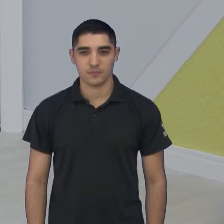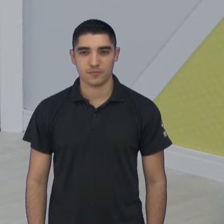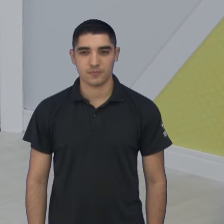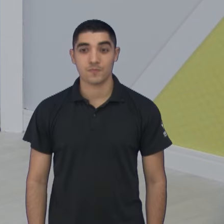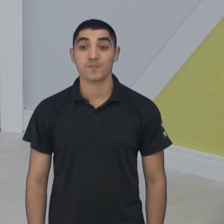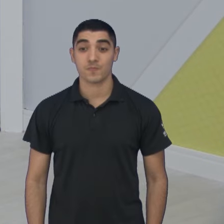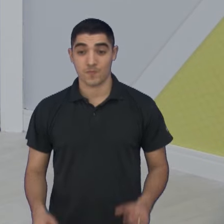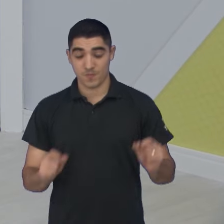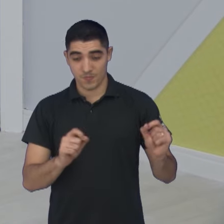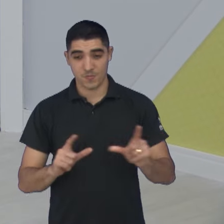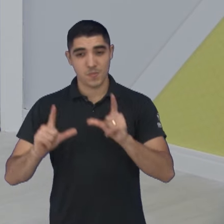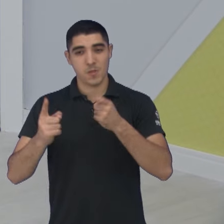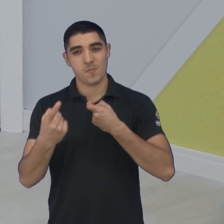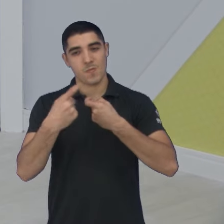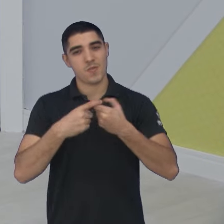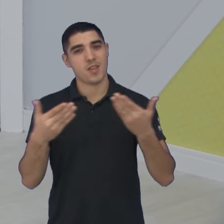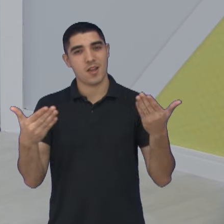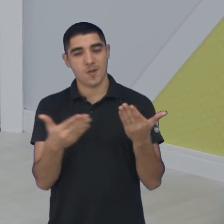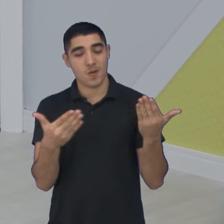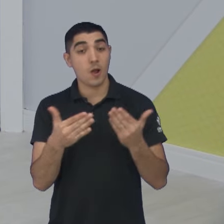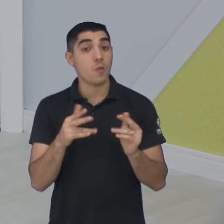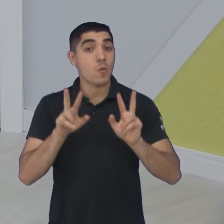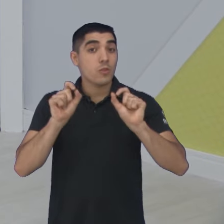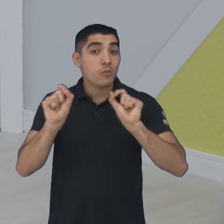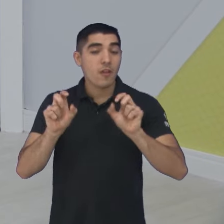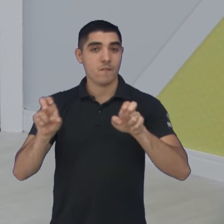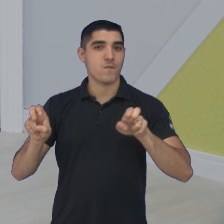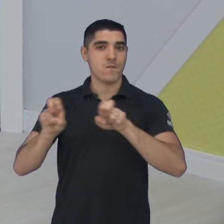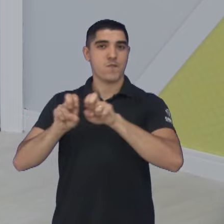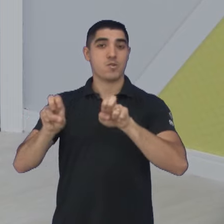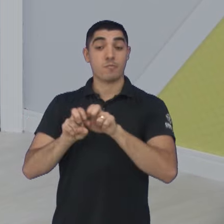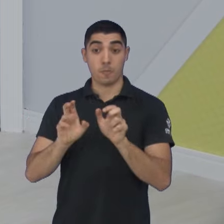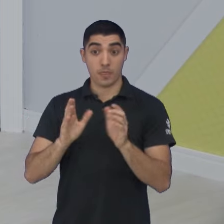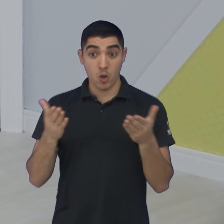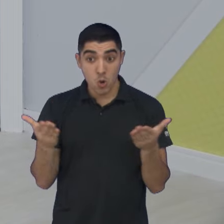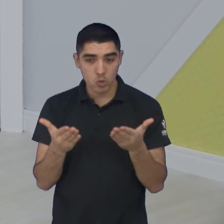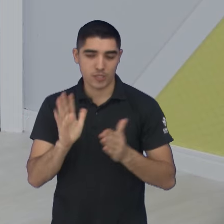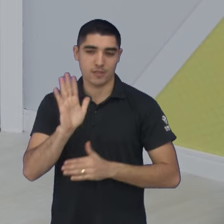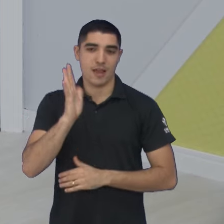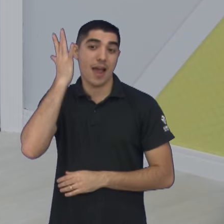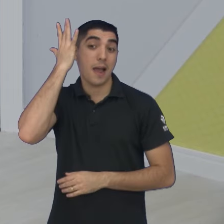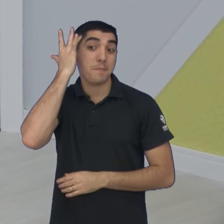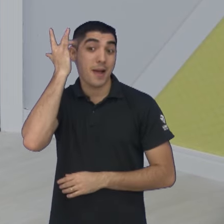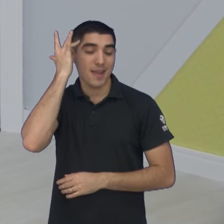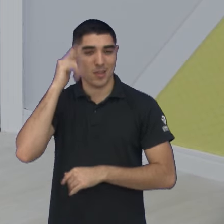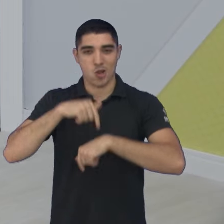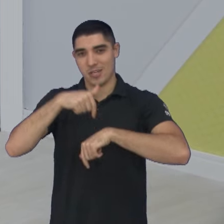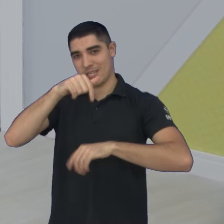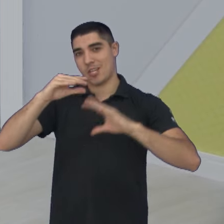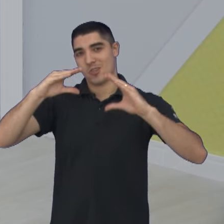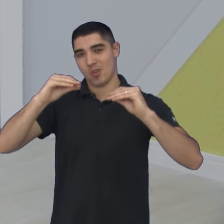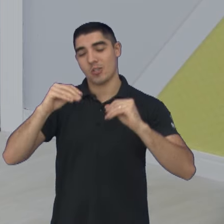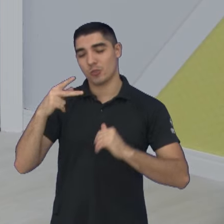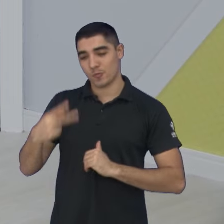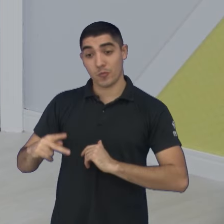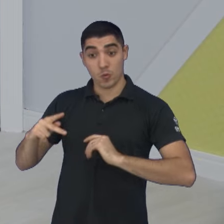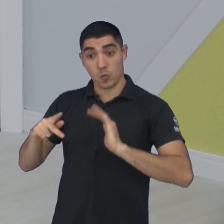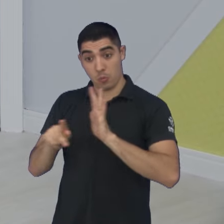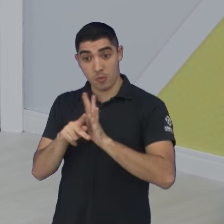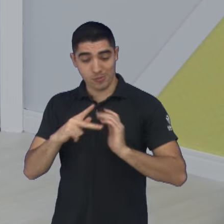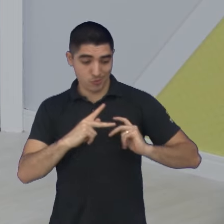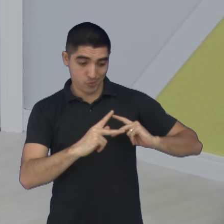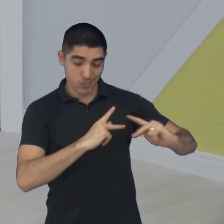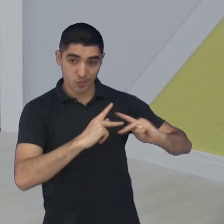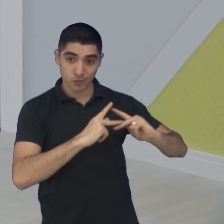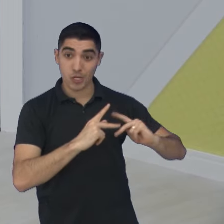Muito bem, estamos de volta com o Hora do Esporte, falando agora de futsal. Hoje, hoje nada, amanhã, sete da noite, o São José volta à quadra pela